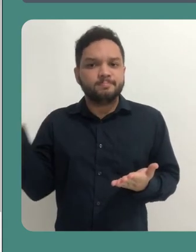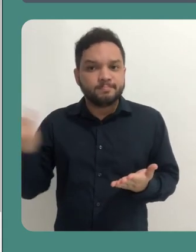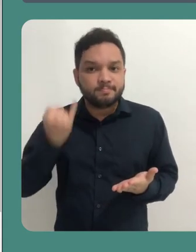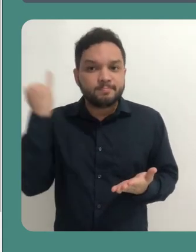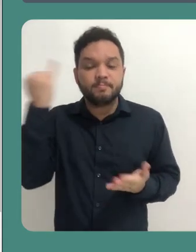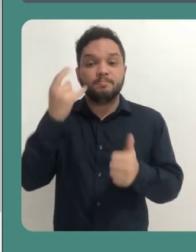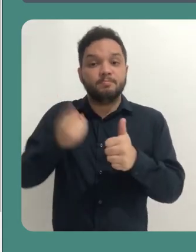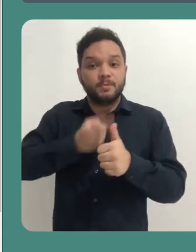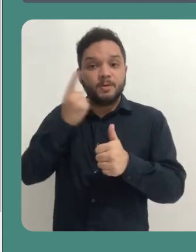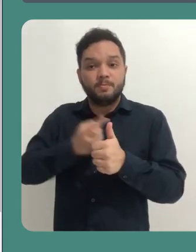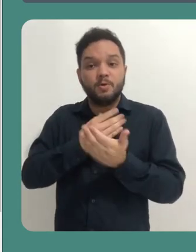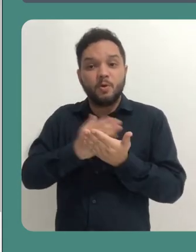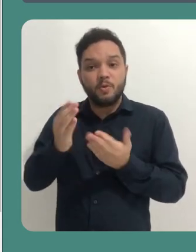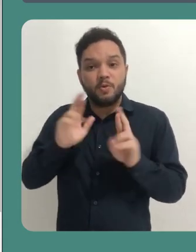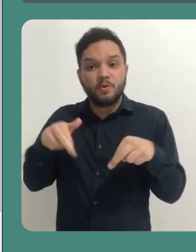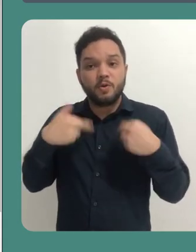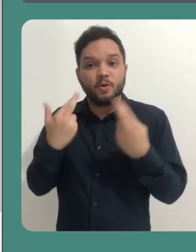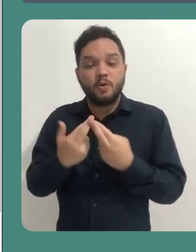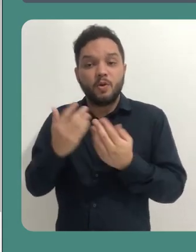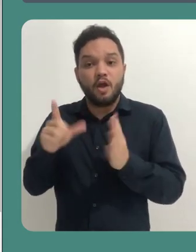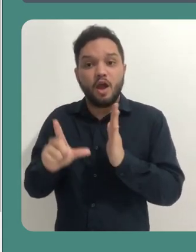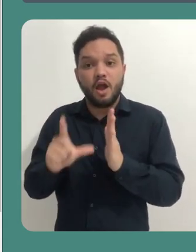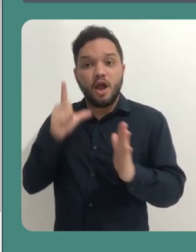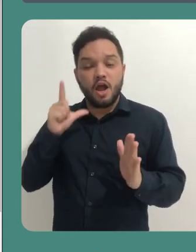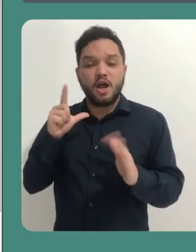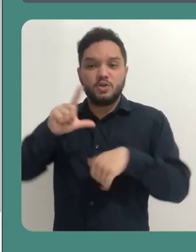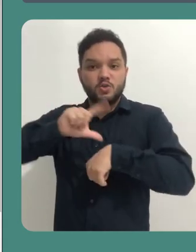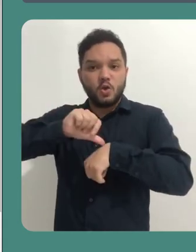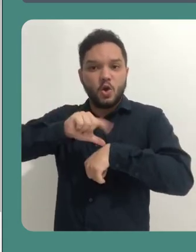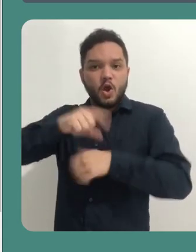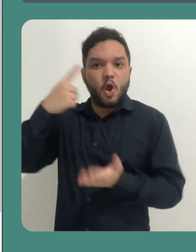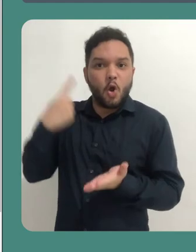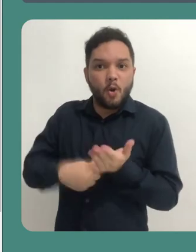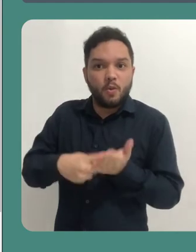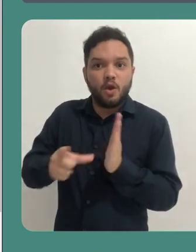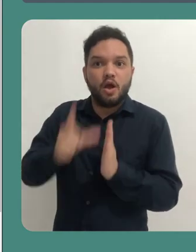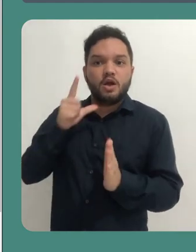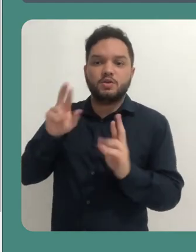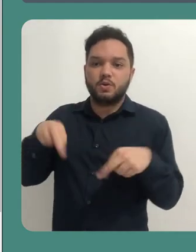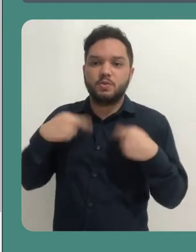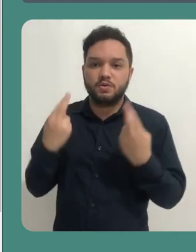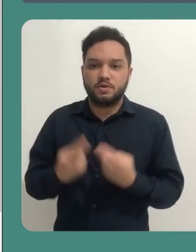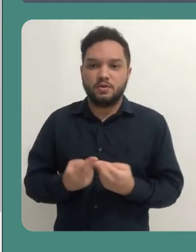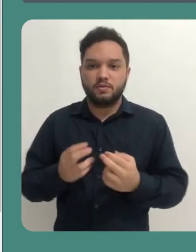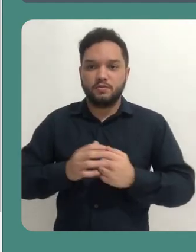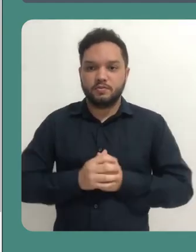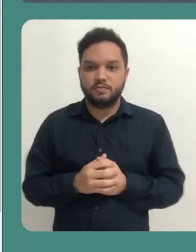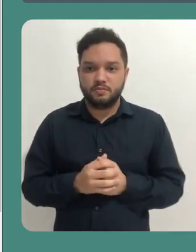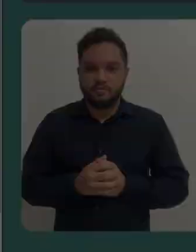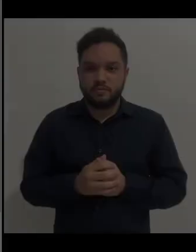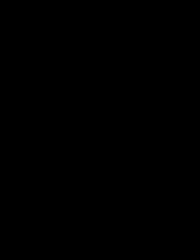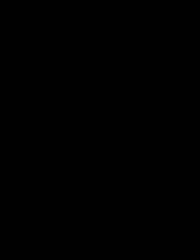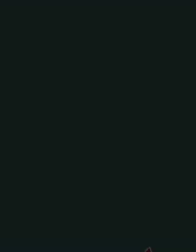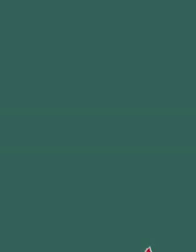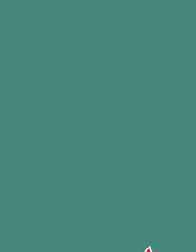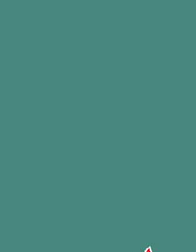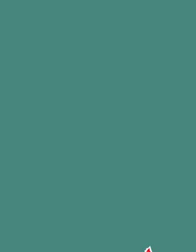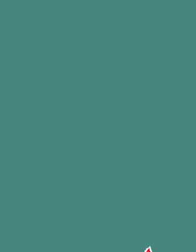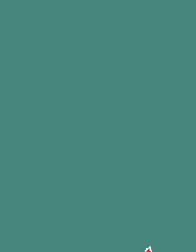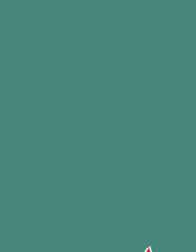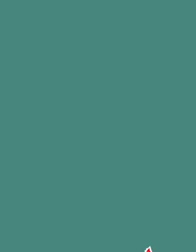fundamental que você sempre inicie uma reunião antes do horário agendado com os seus convidados.